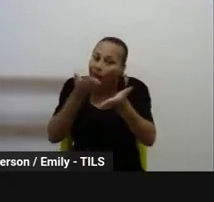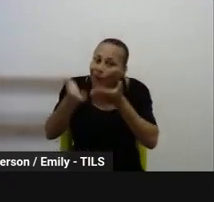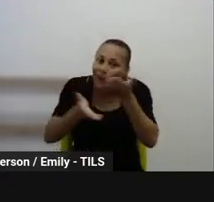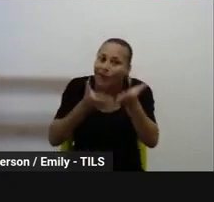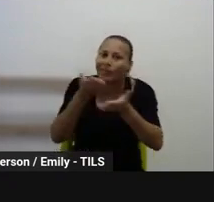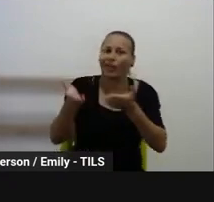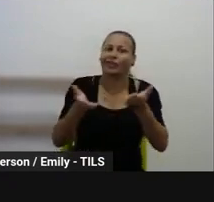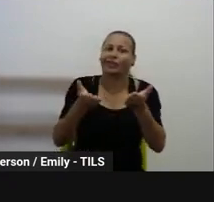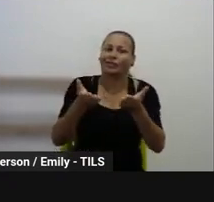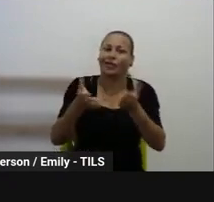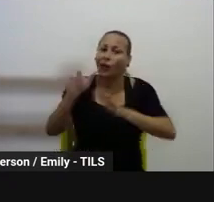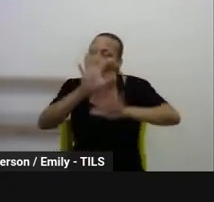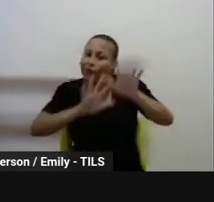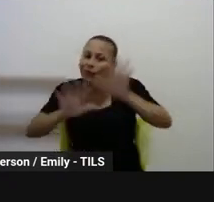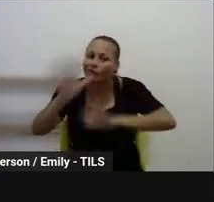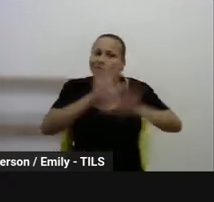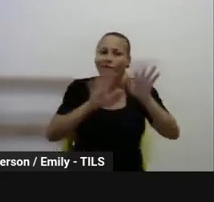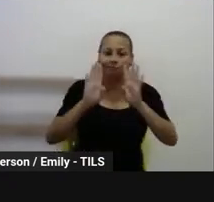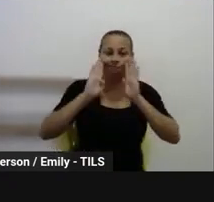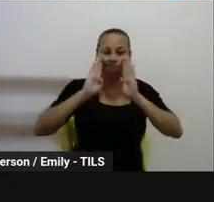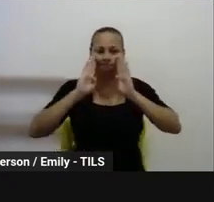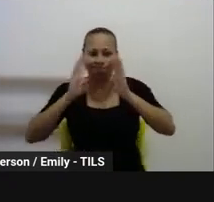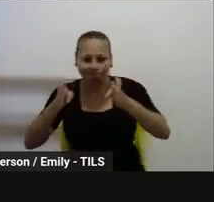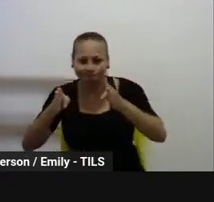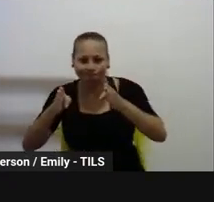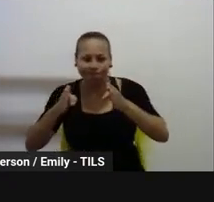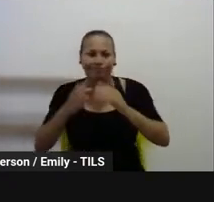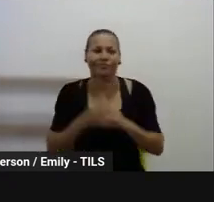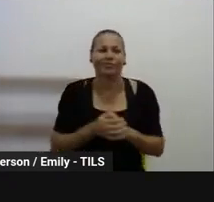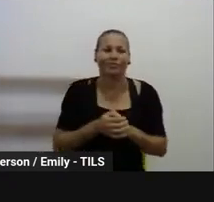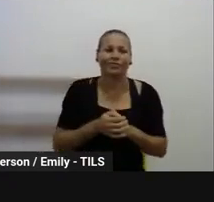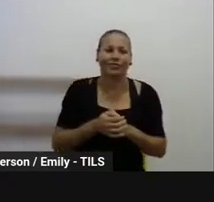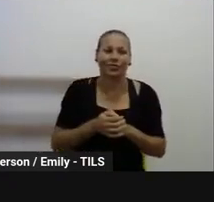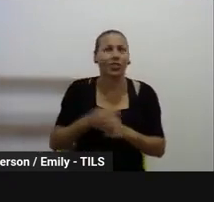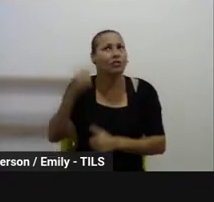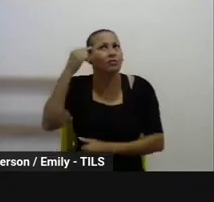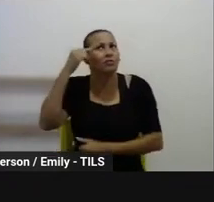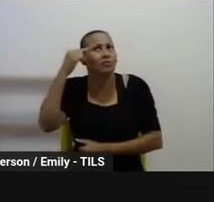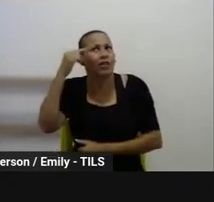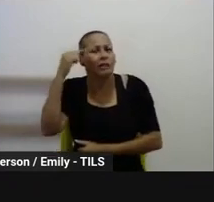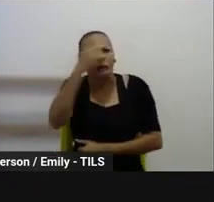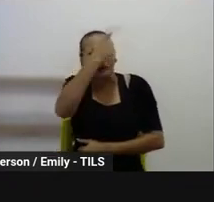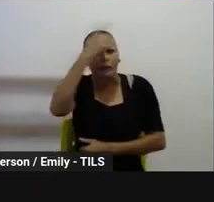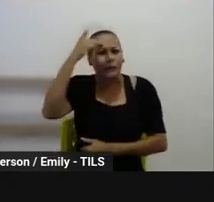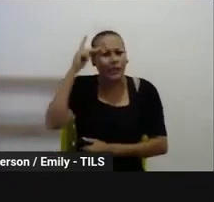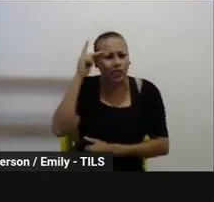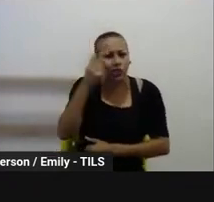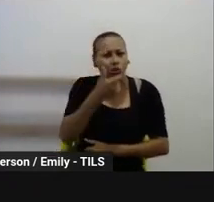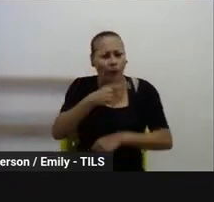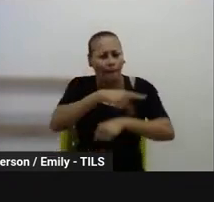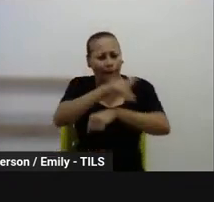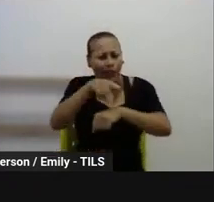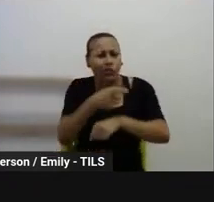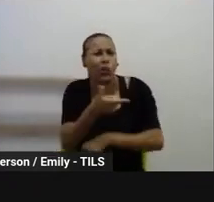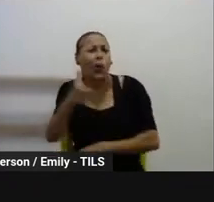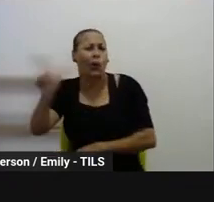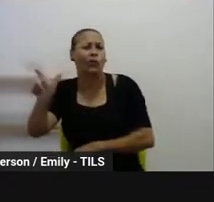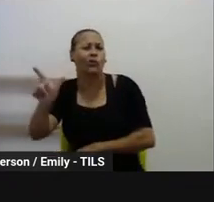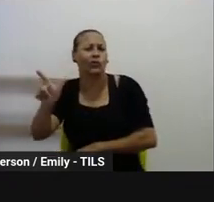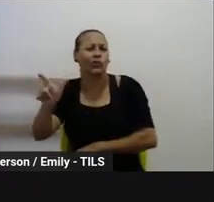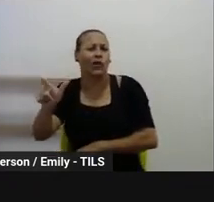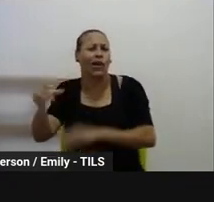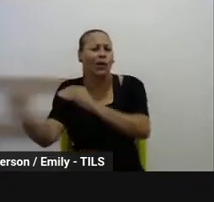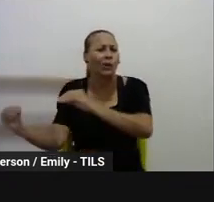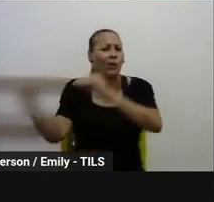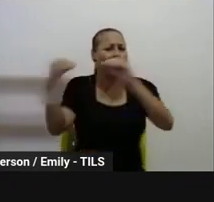com um olhar mais atento. Quando a gente pensa, né, pessoas que vêm de outros, outros países, né, de